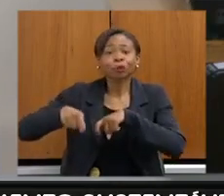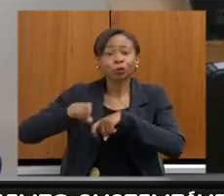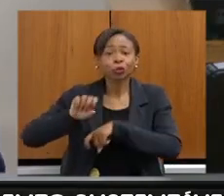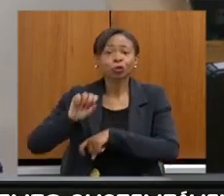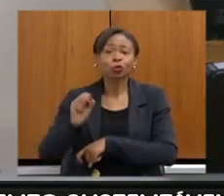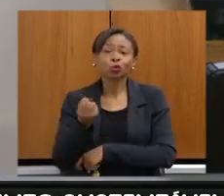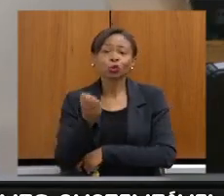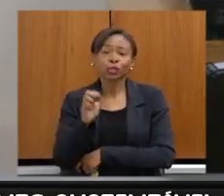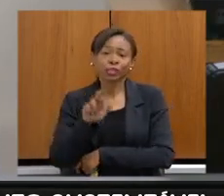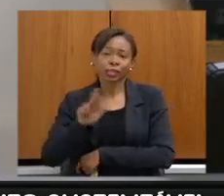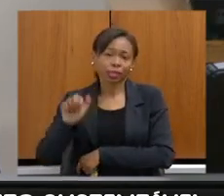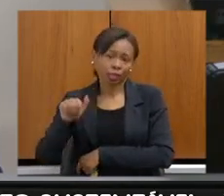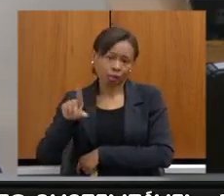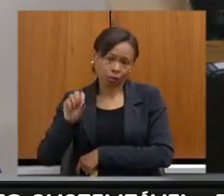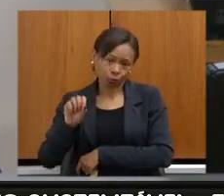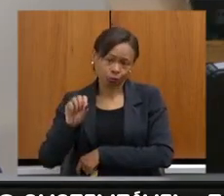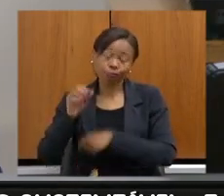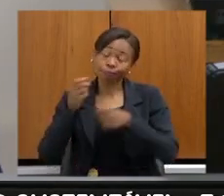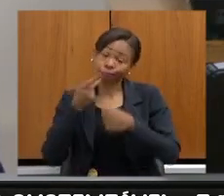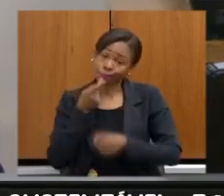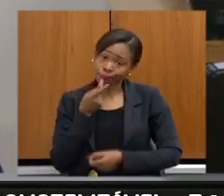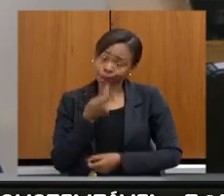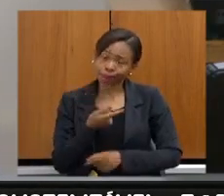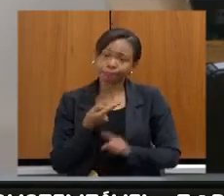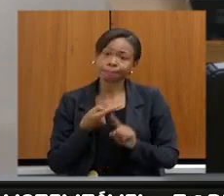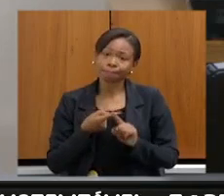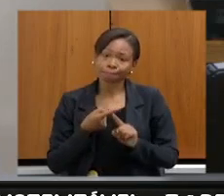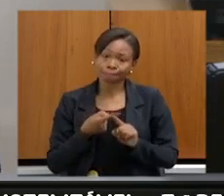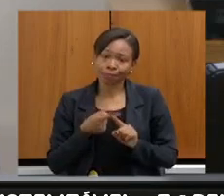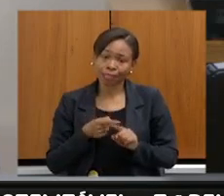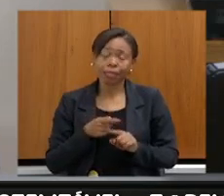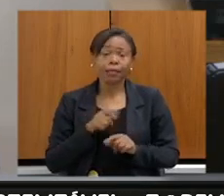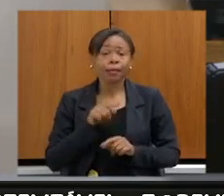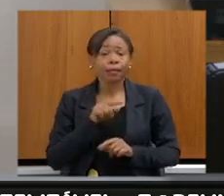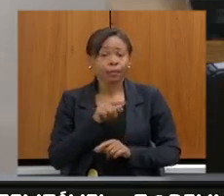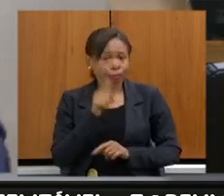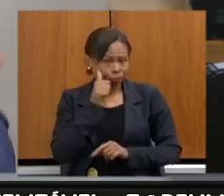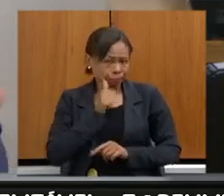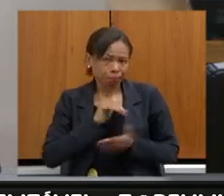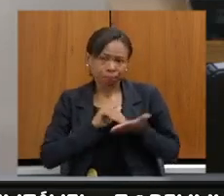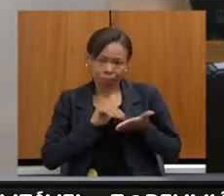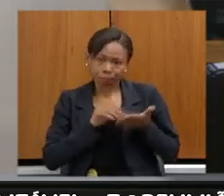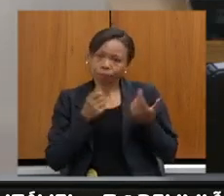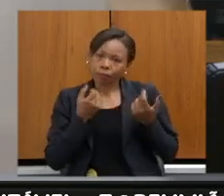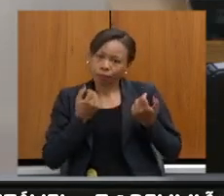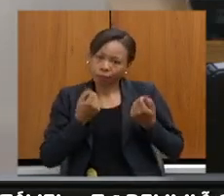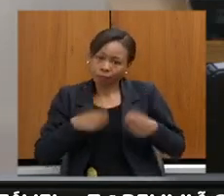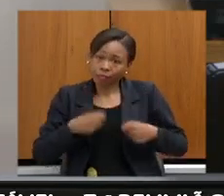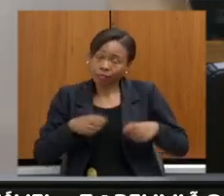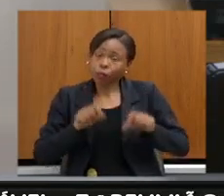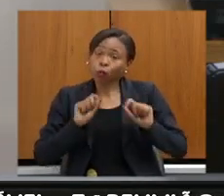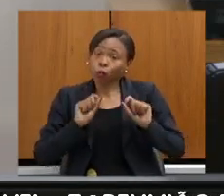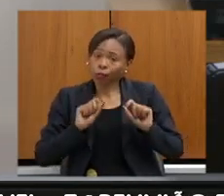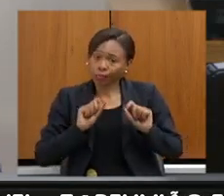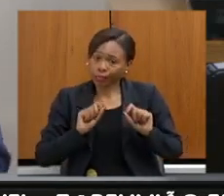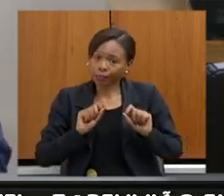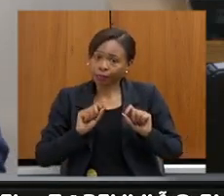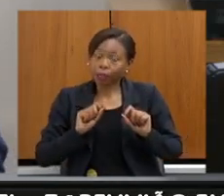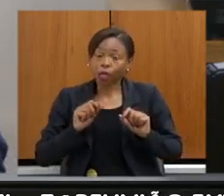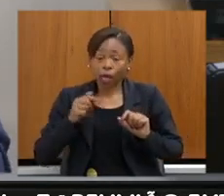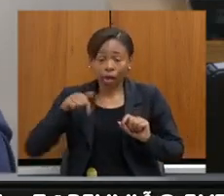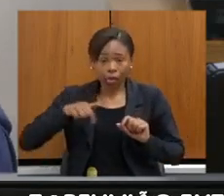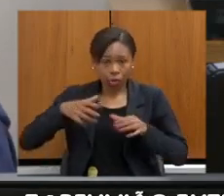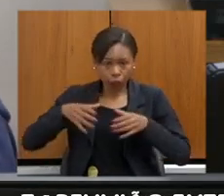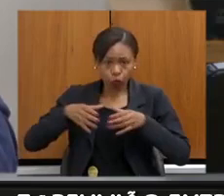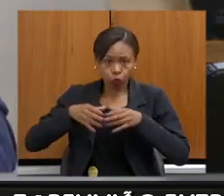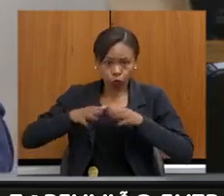preciso, secretária, e eu vou passar a palavra para a senhora, será preciso, e essa comissão vai também chamar a Secretaria